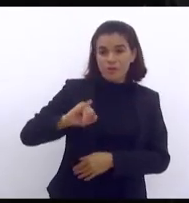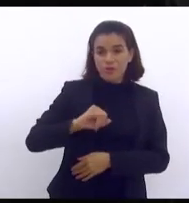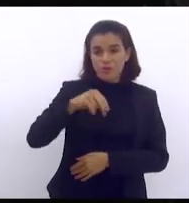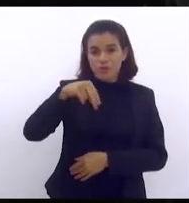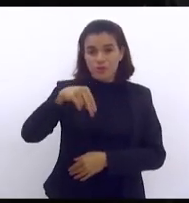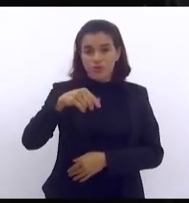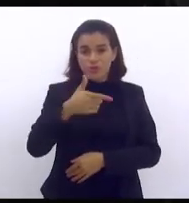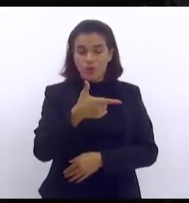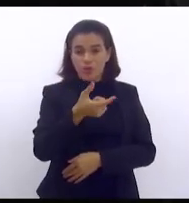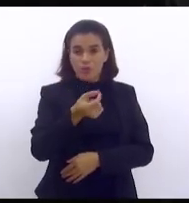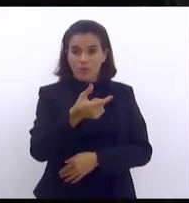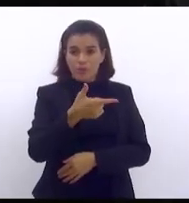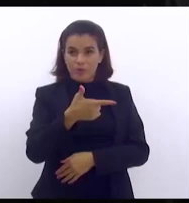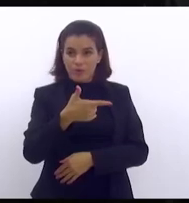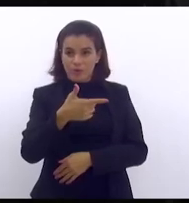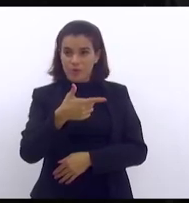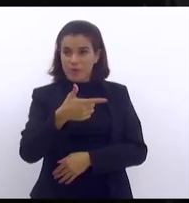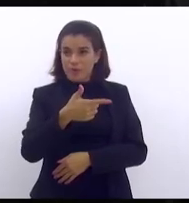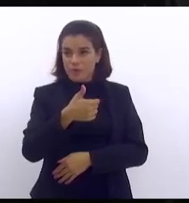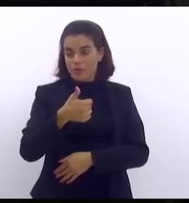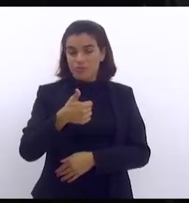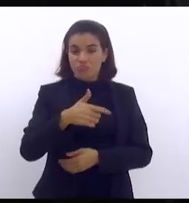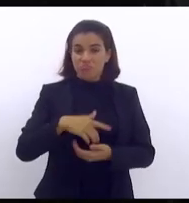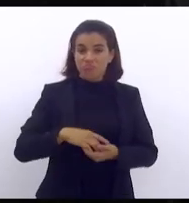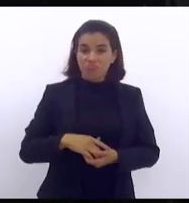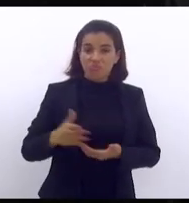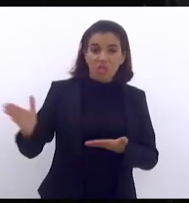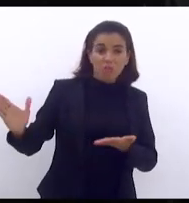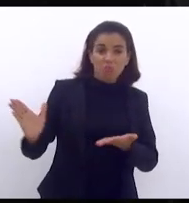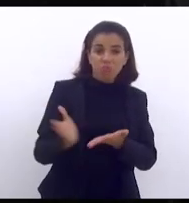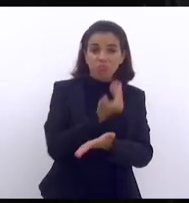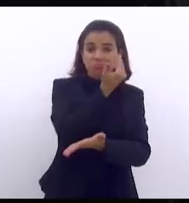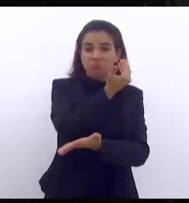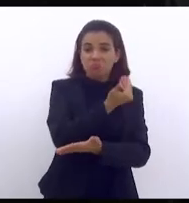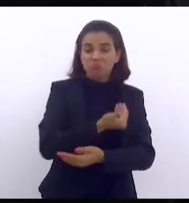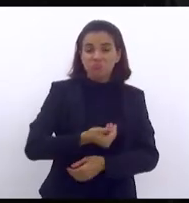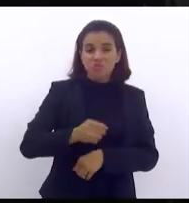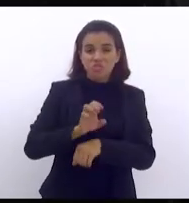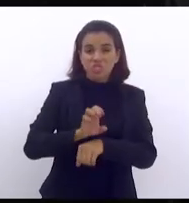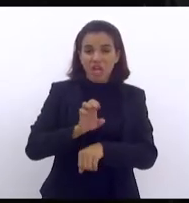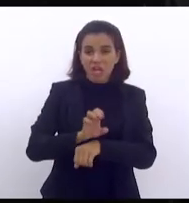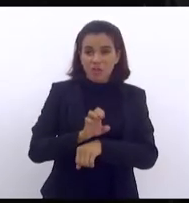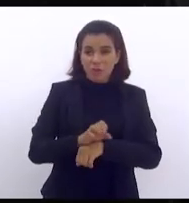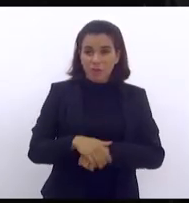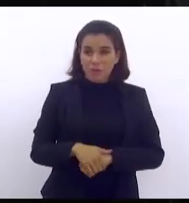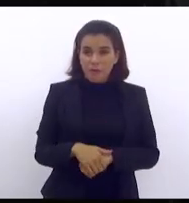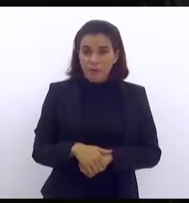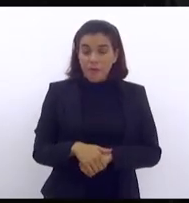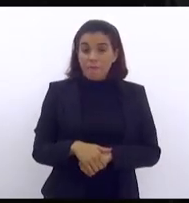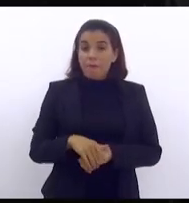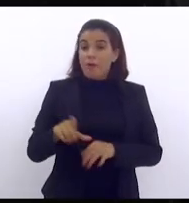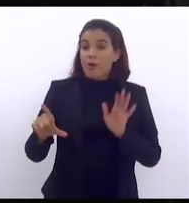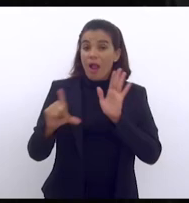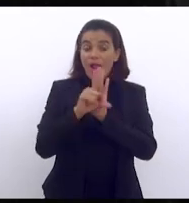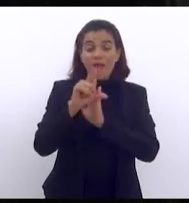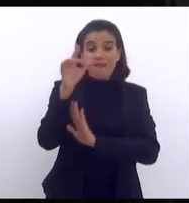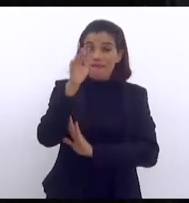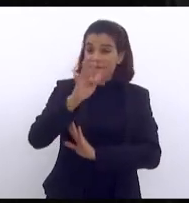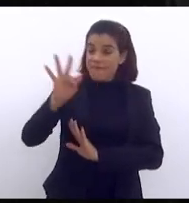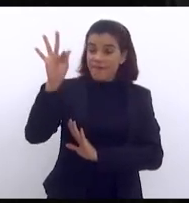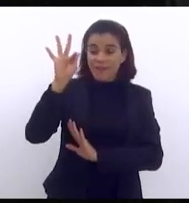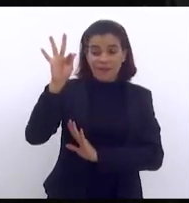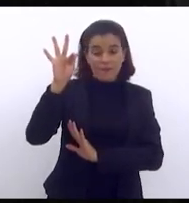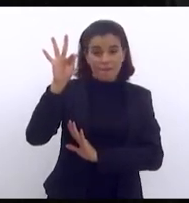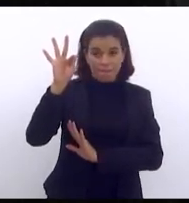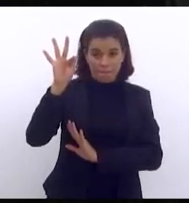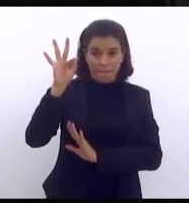que tirou do Estado mais de 8 bilhões de reais lei complementar federal que